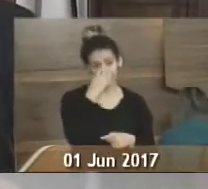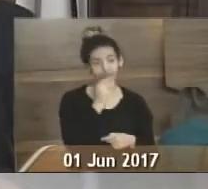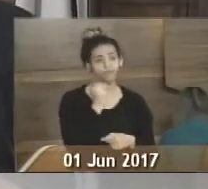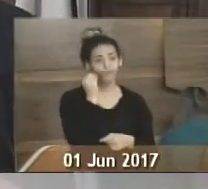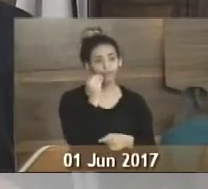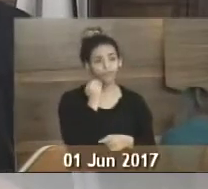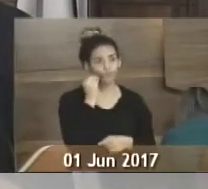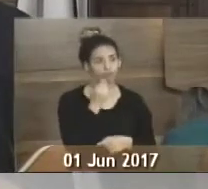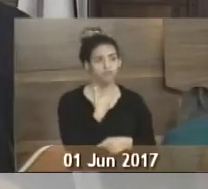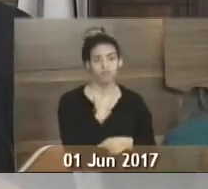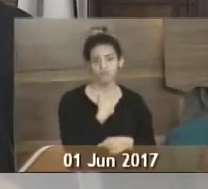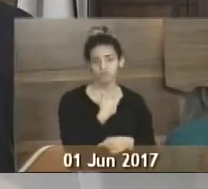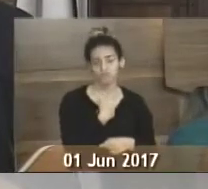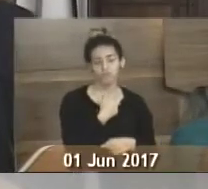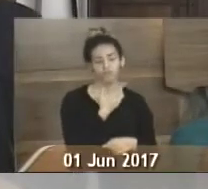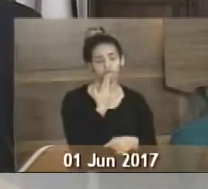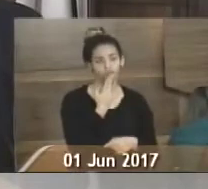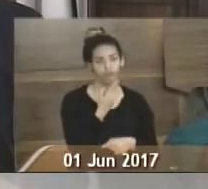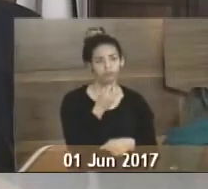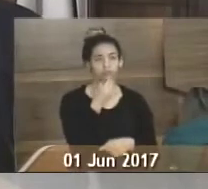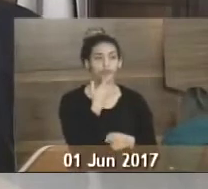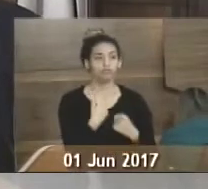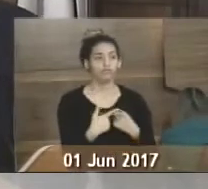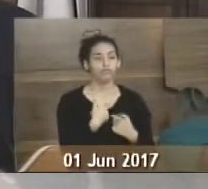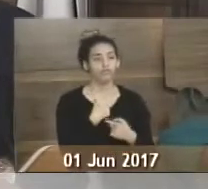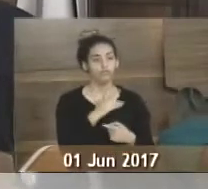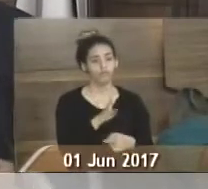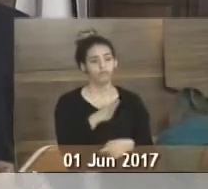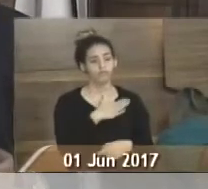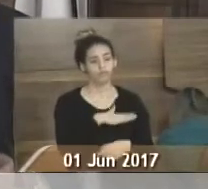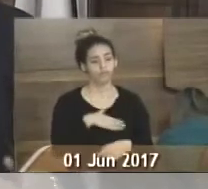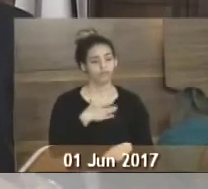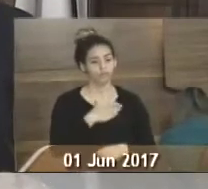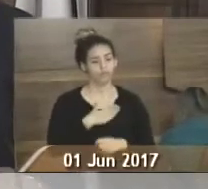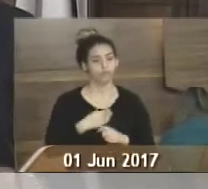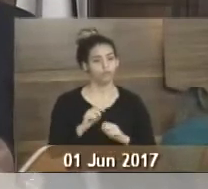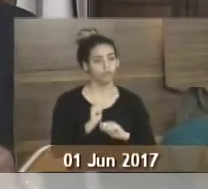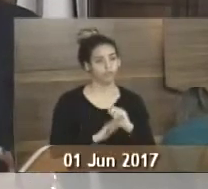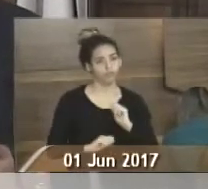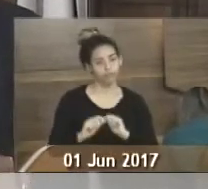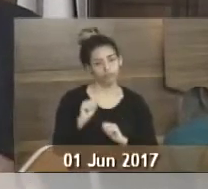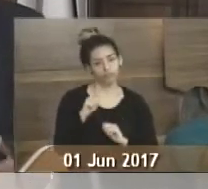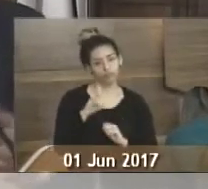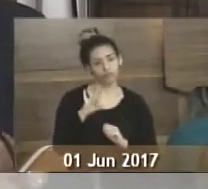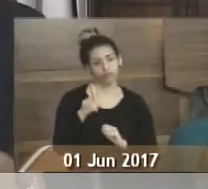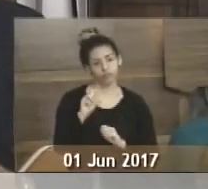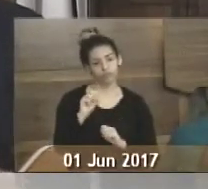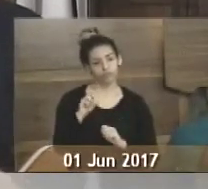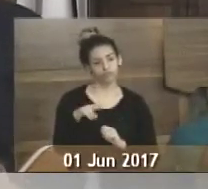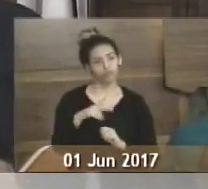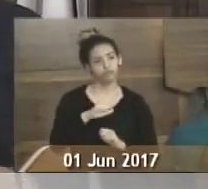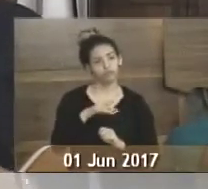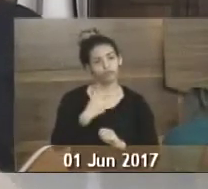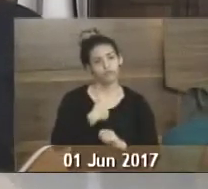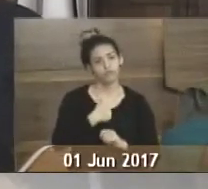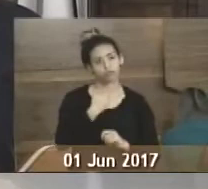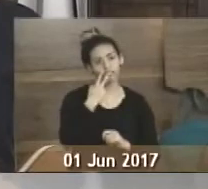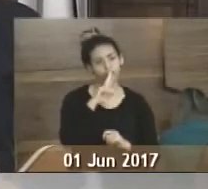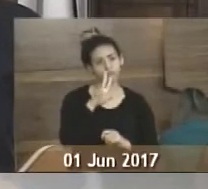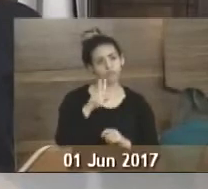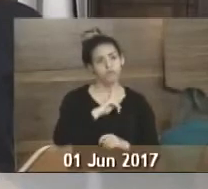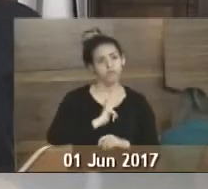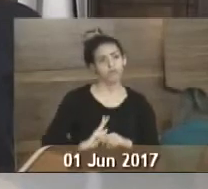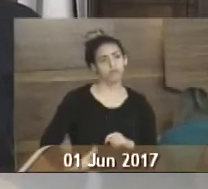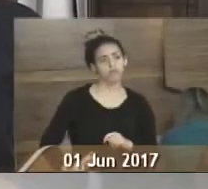experiente, não sou de puxar saco de ninguém, não, mas eu sempre gostei das gestões do doutor Adilson quando o vi presidir ou